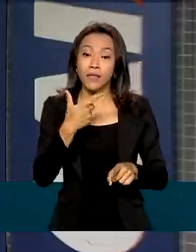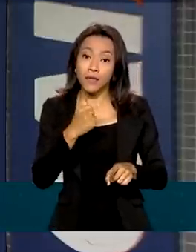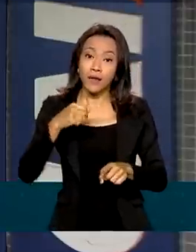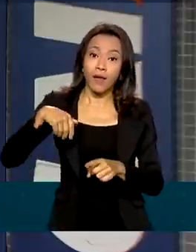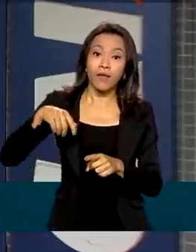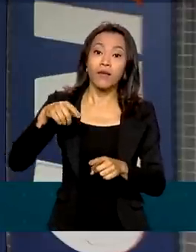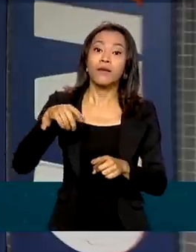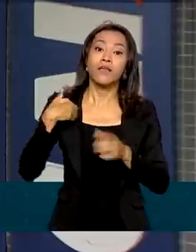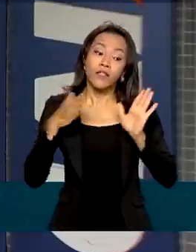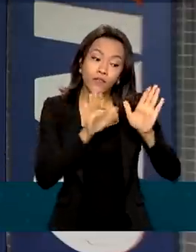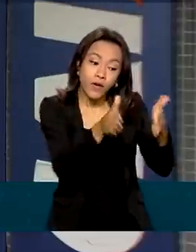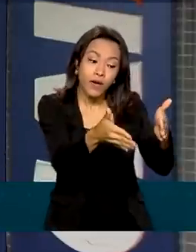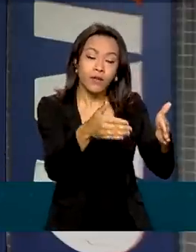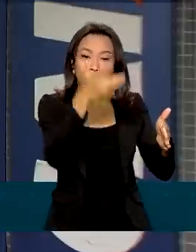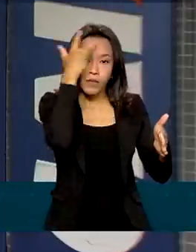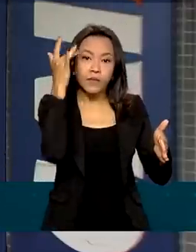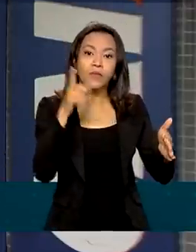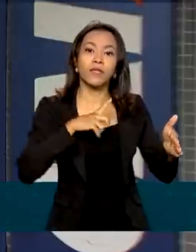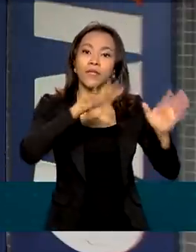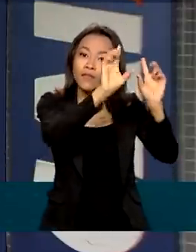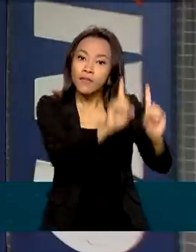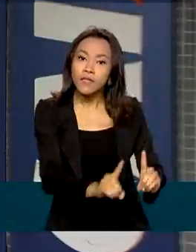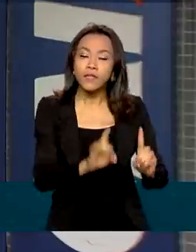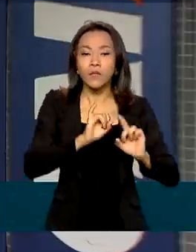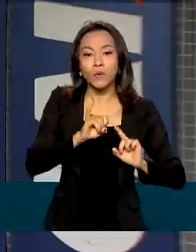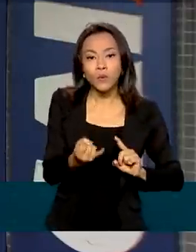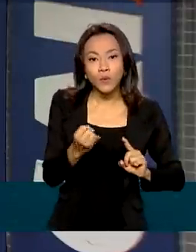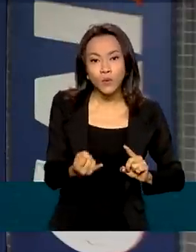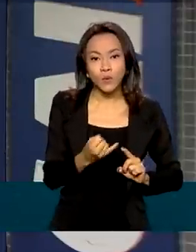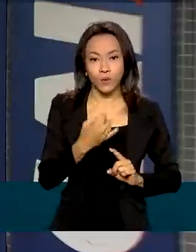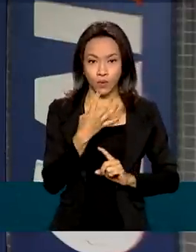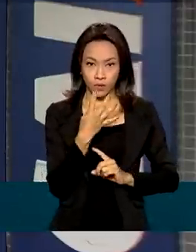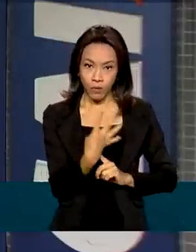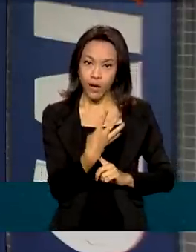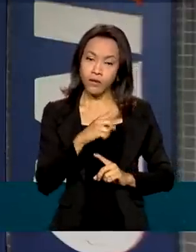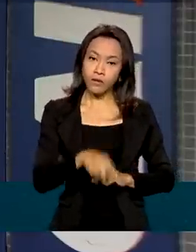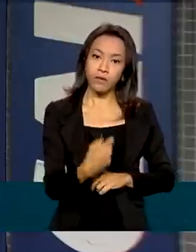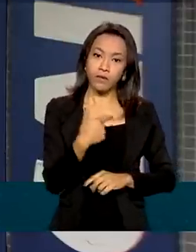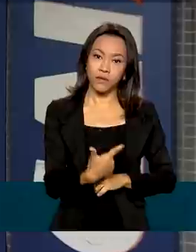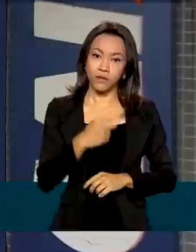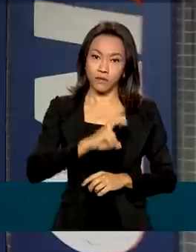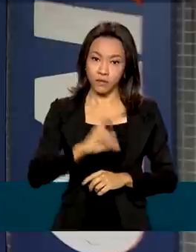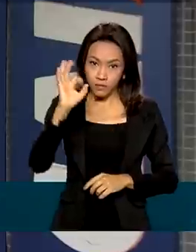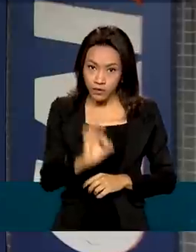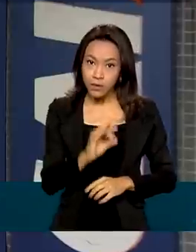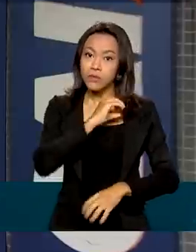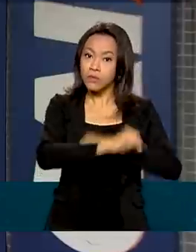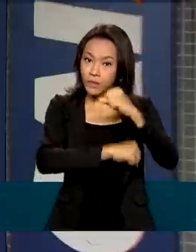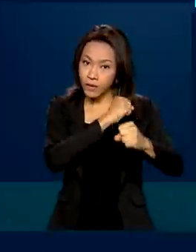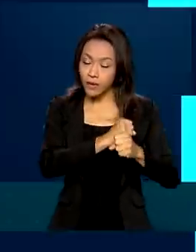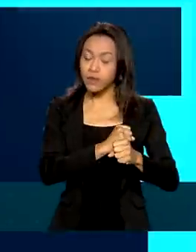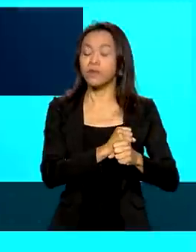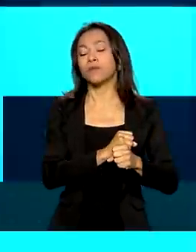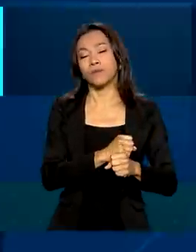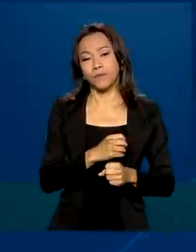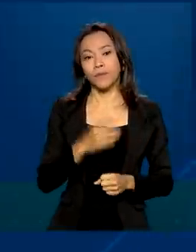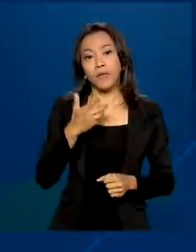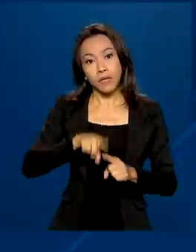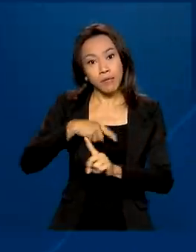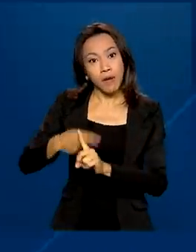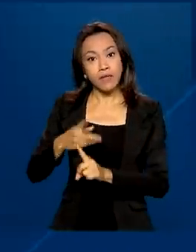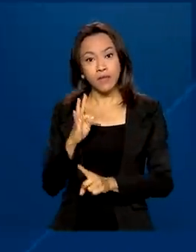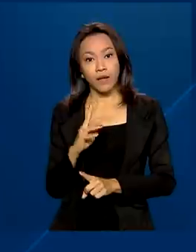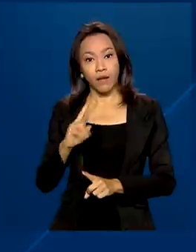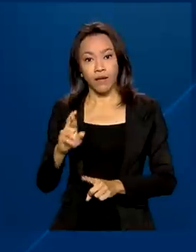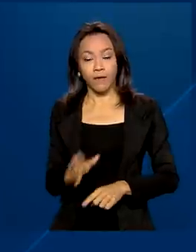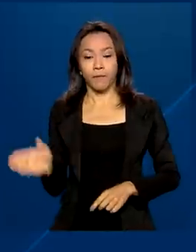a pessoas com deficiência, com taxas de juros a 4,25% ao ano, mais a TR. O crédito será